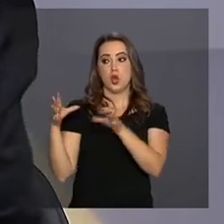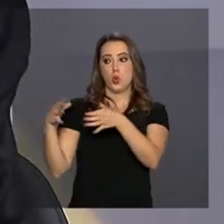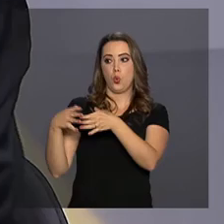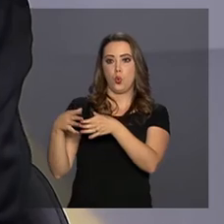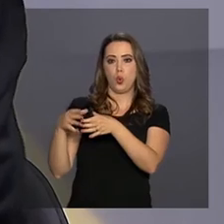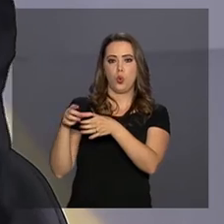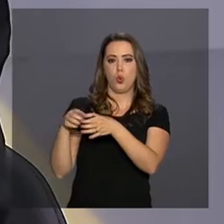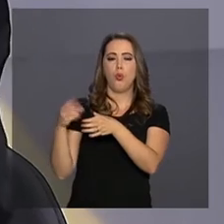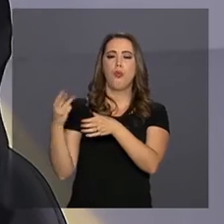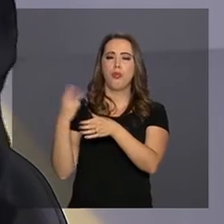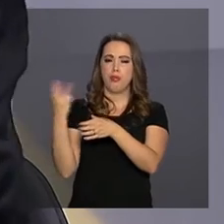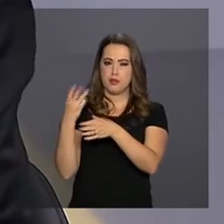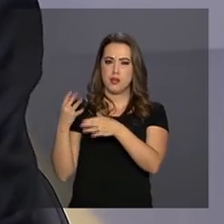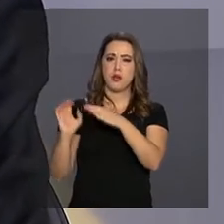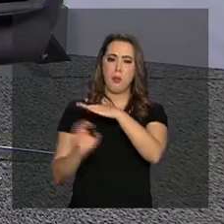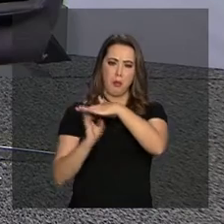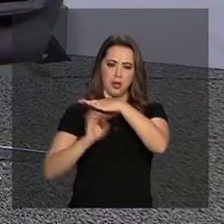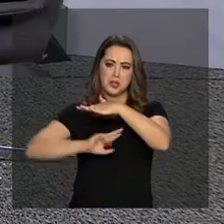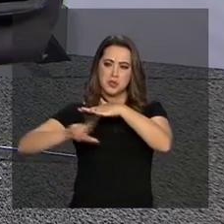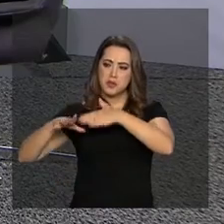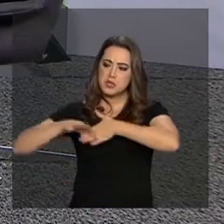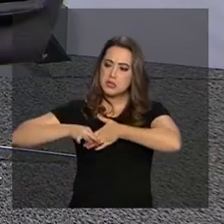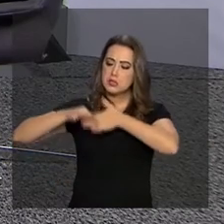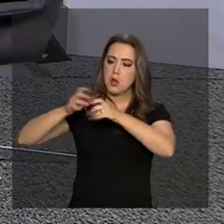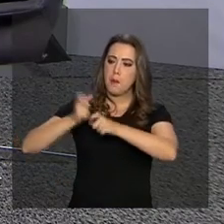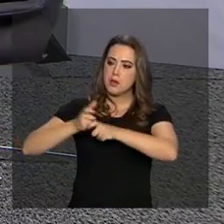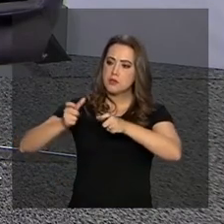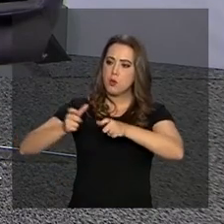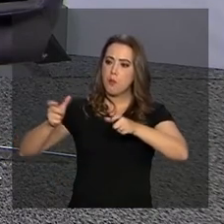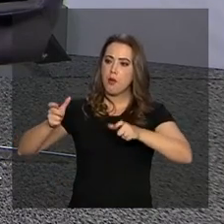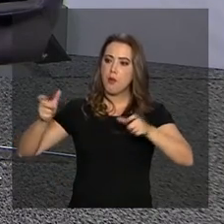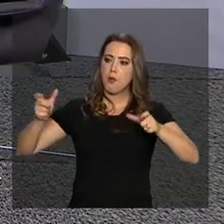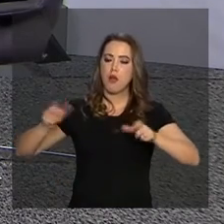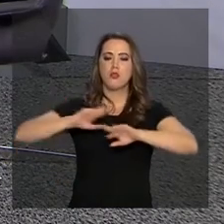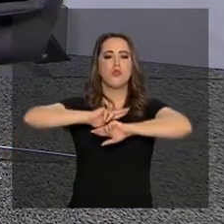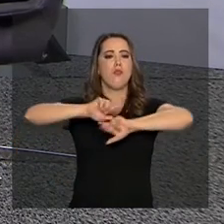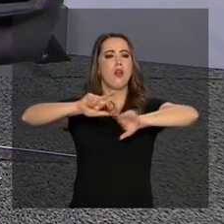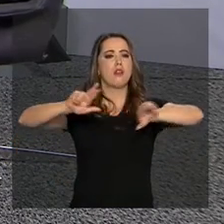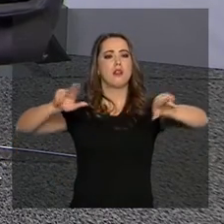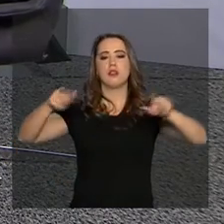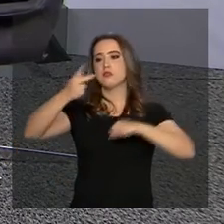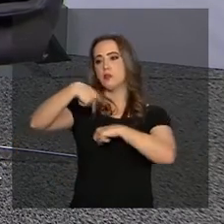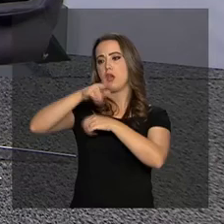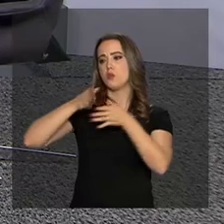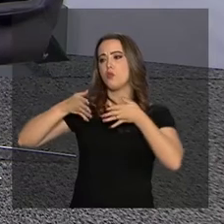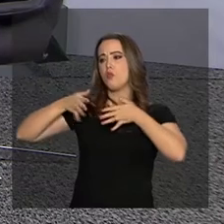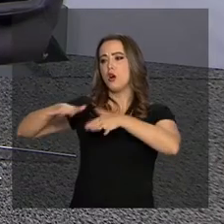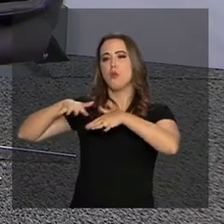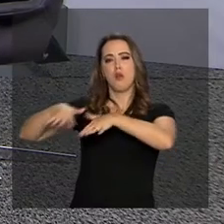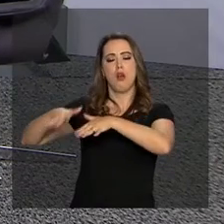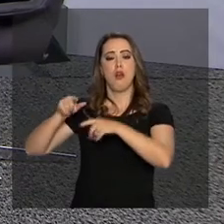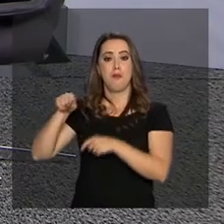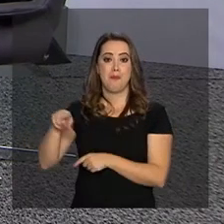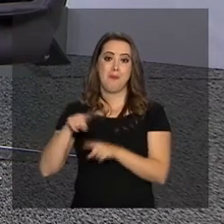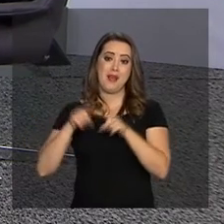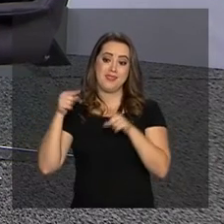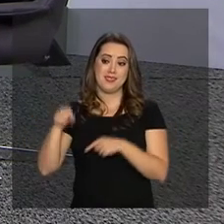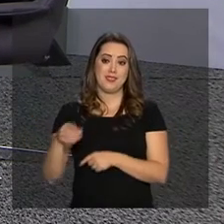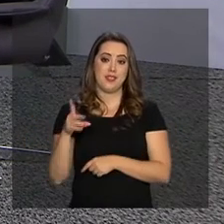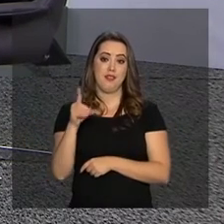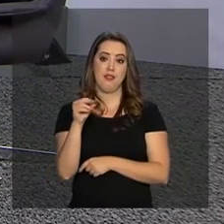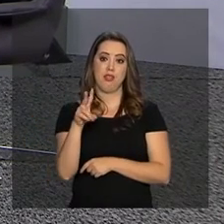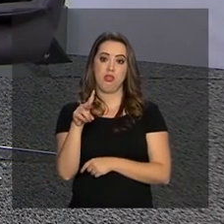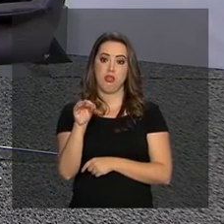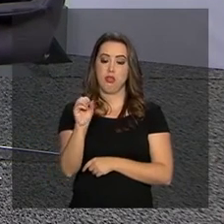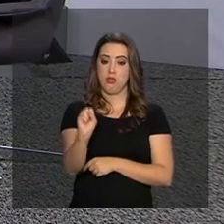com a participação ampla de vários países, também naqueles tinham vários países, mas aqui em Davos, no